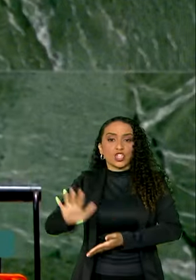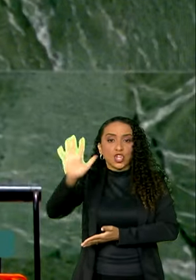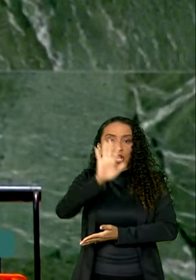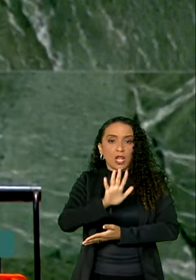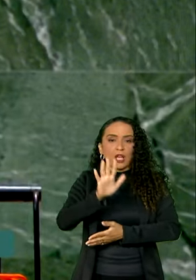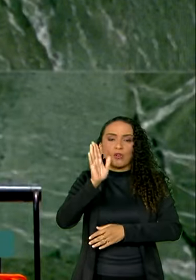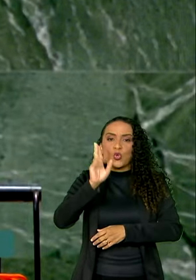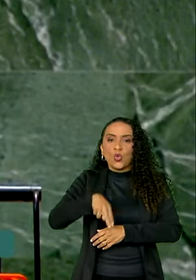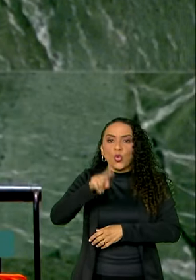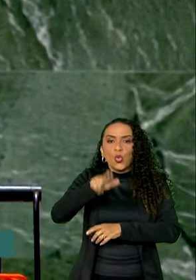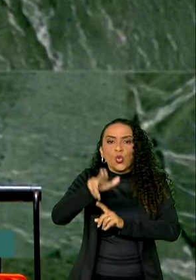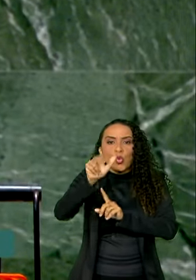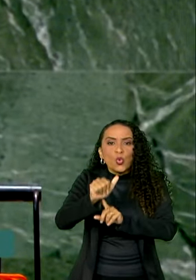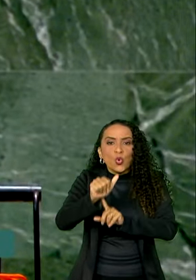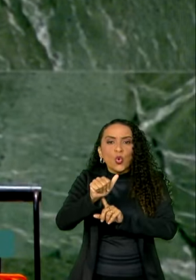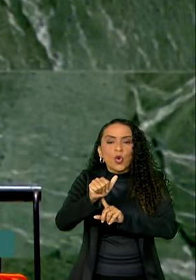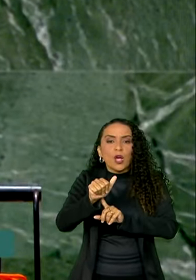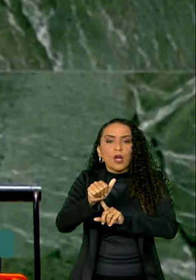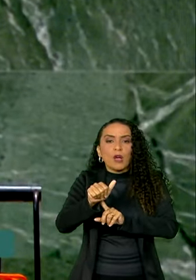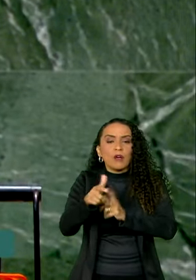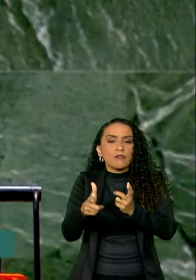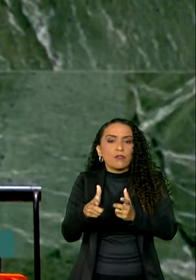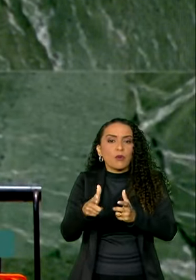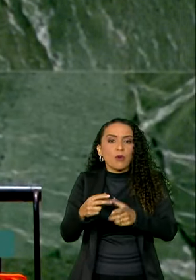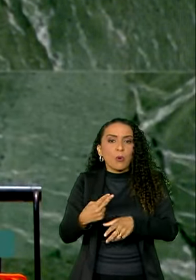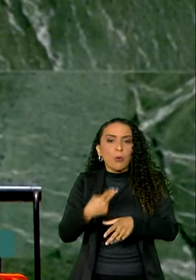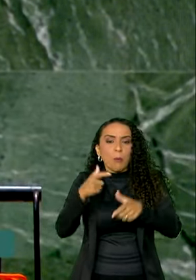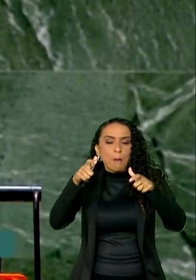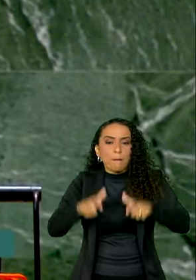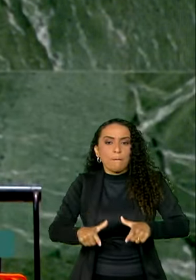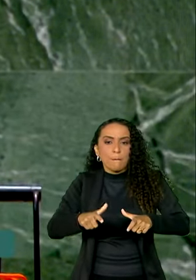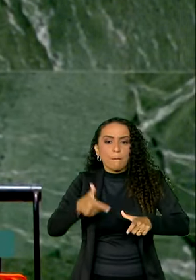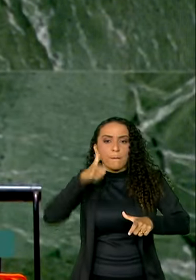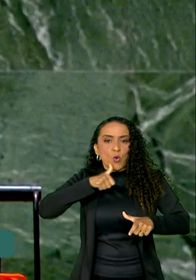jamais foi ocupado por uma mulher.